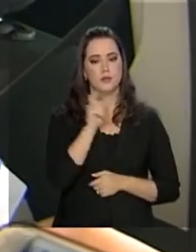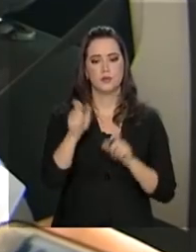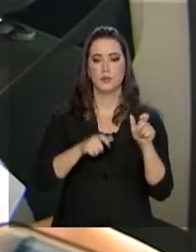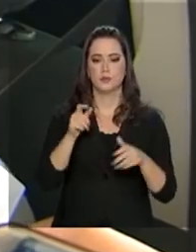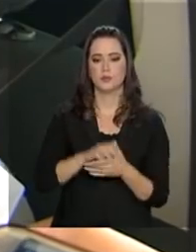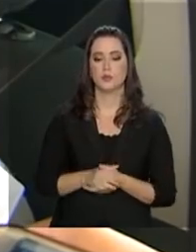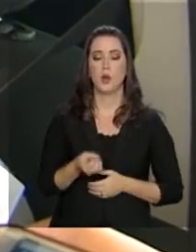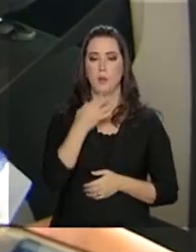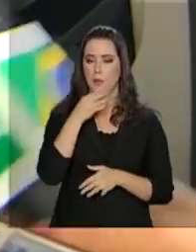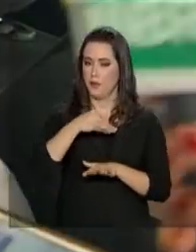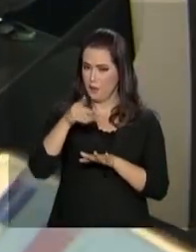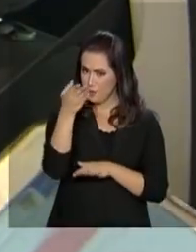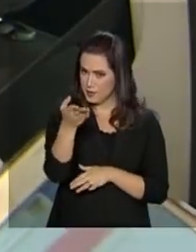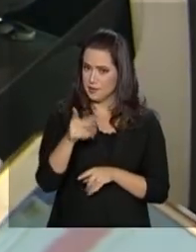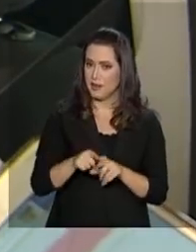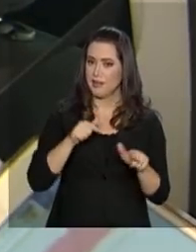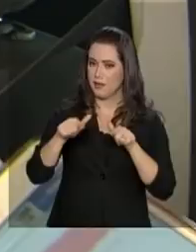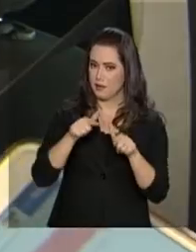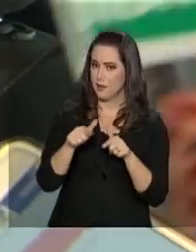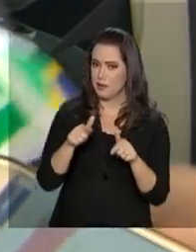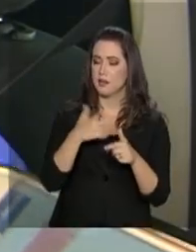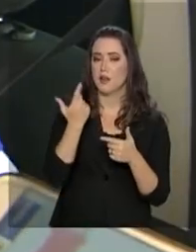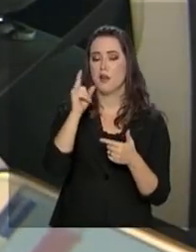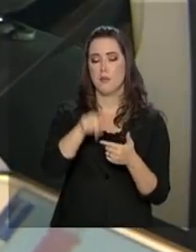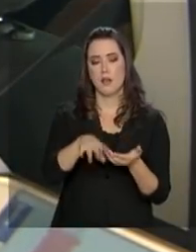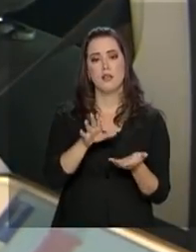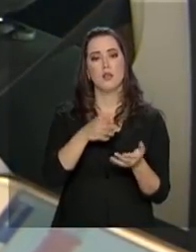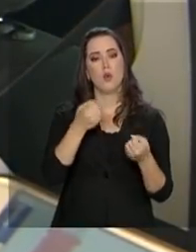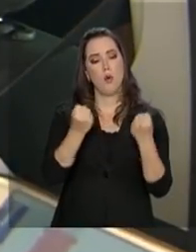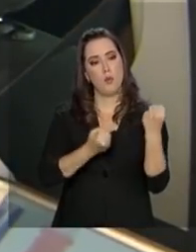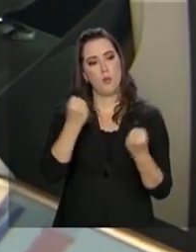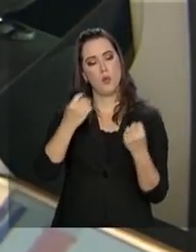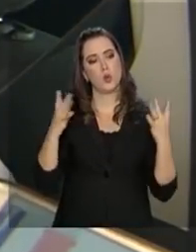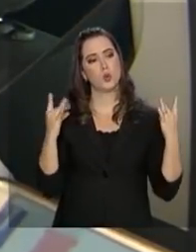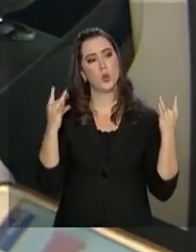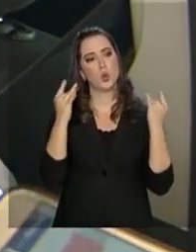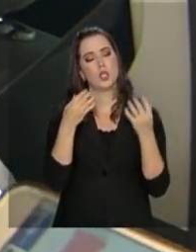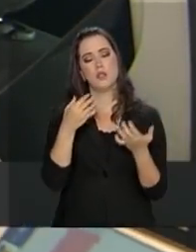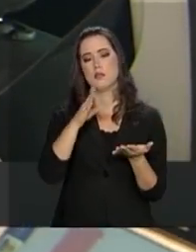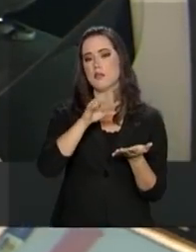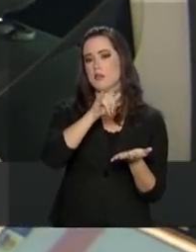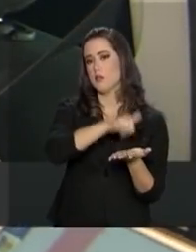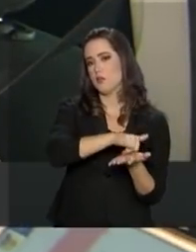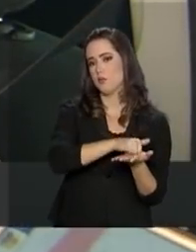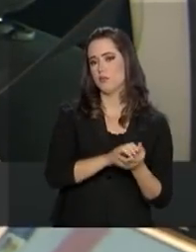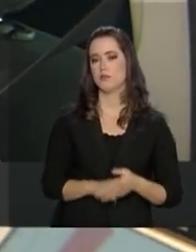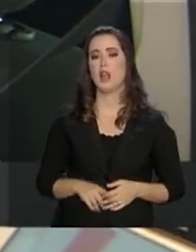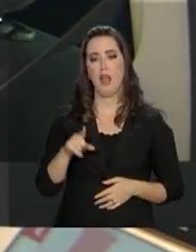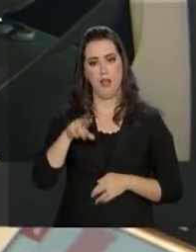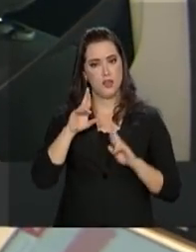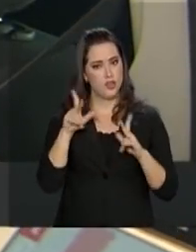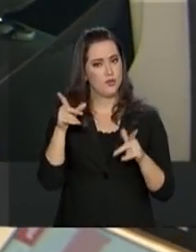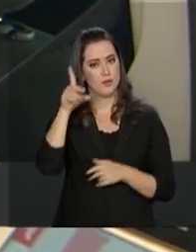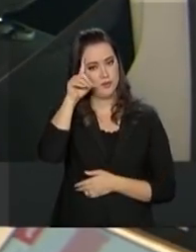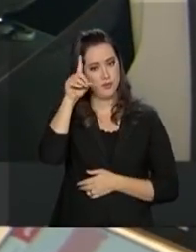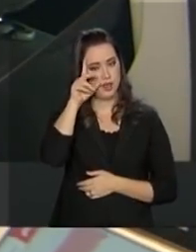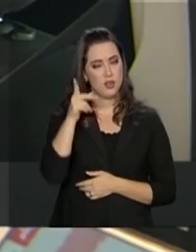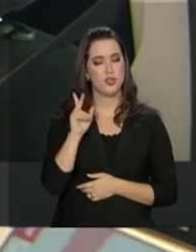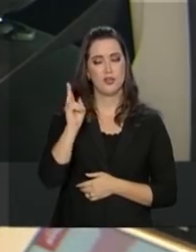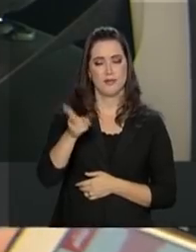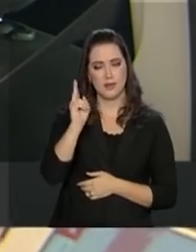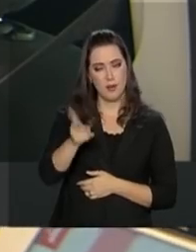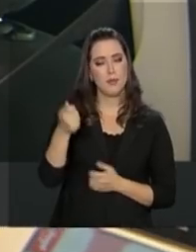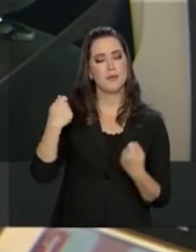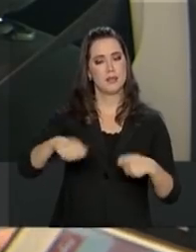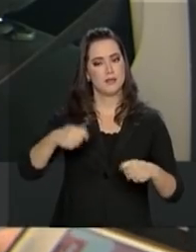Notícia boa para o Iago, que trabalha como motorista de aplicativos. A diferença faz todo dia, né? Para falar a verdade. Como a gente abastece